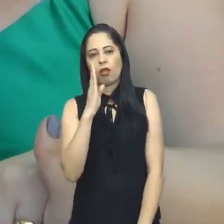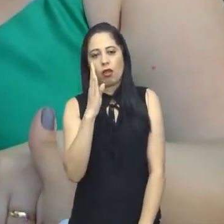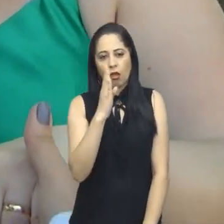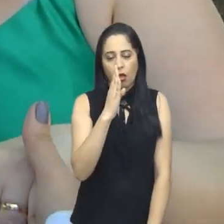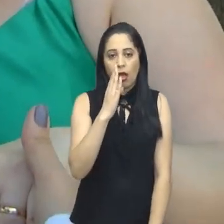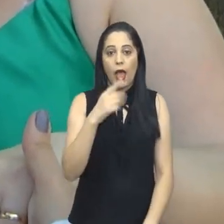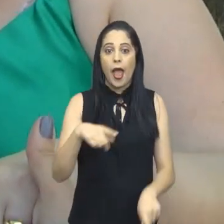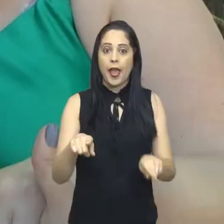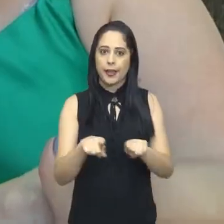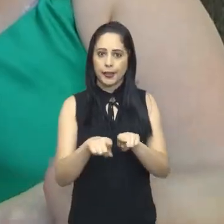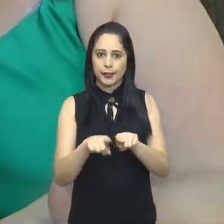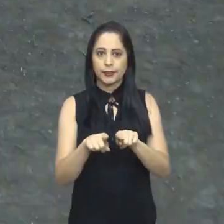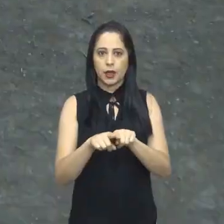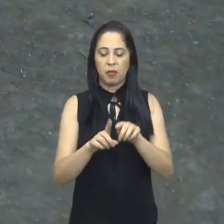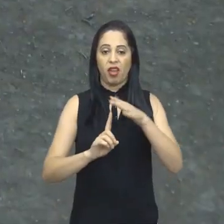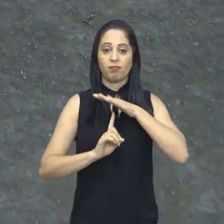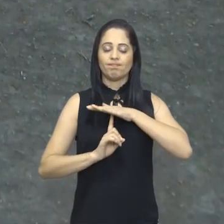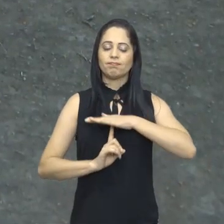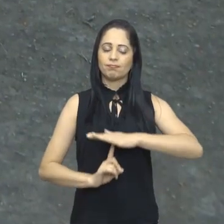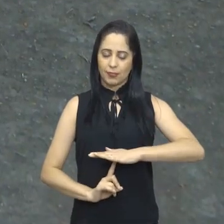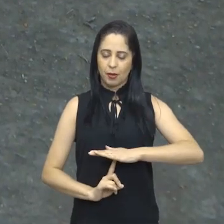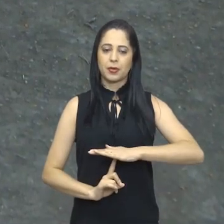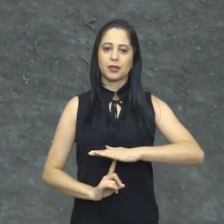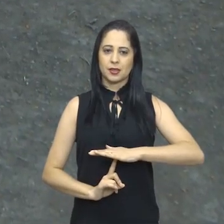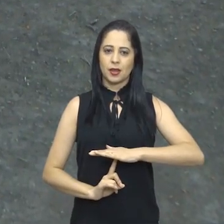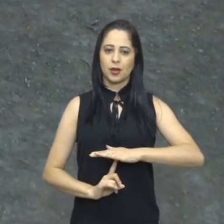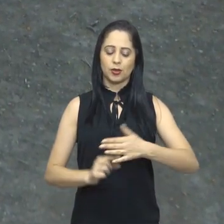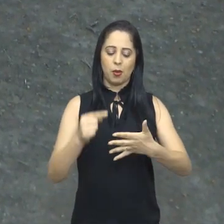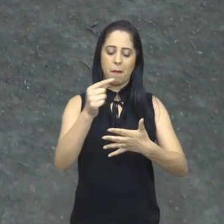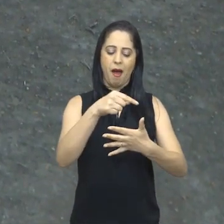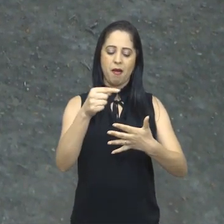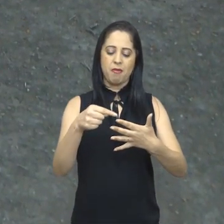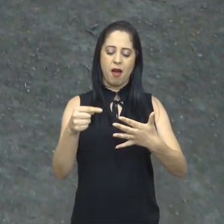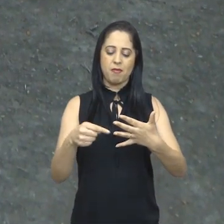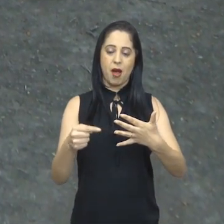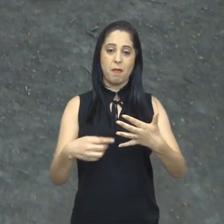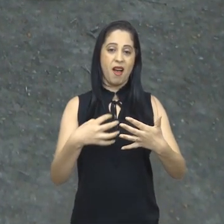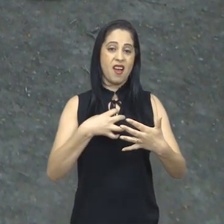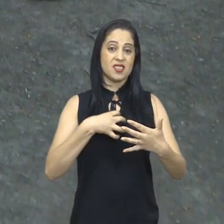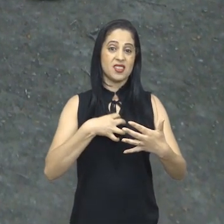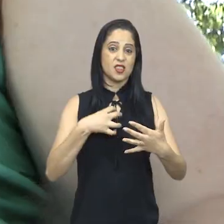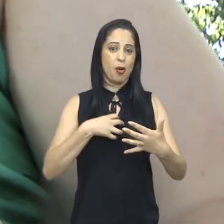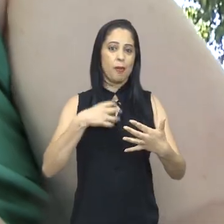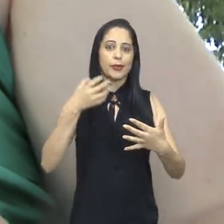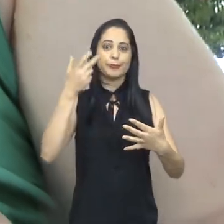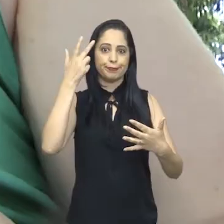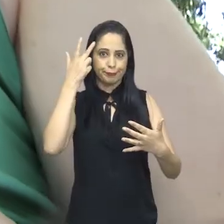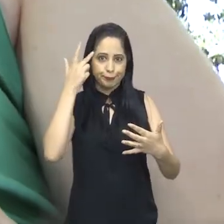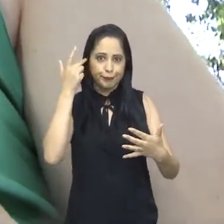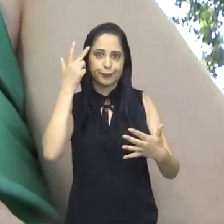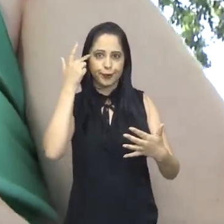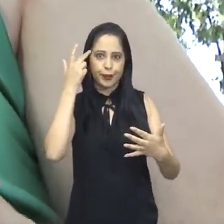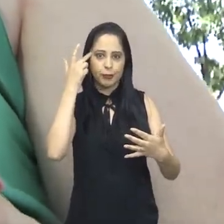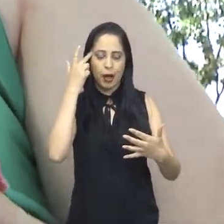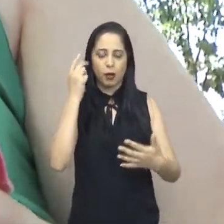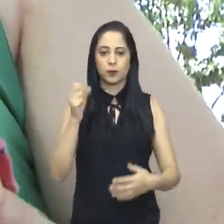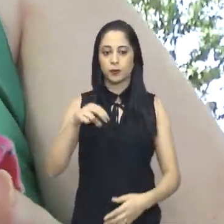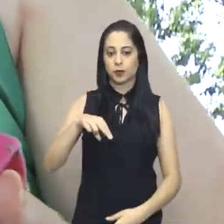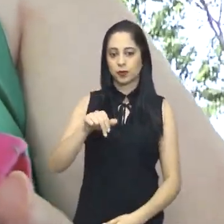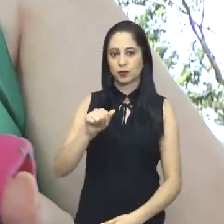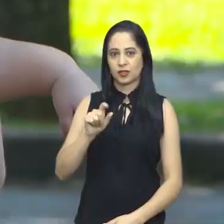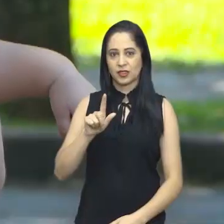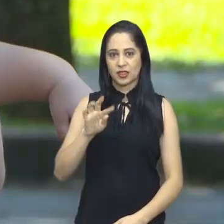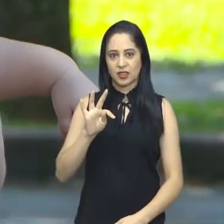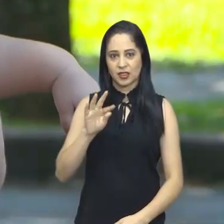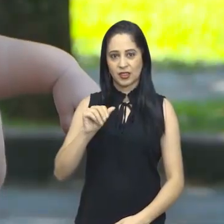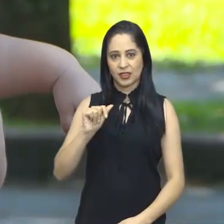e até mesmo surgimento de depressão são alguns dos sintomas mais comuns e com a Natália não foi diferente.